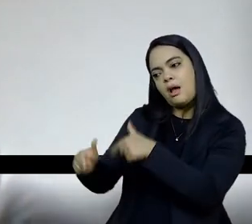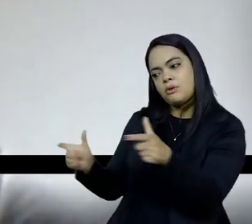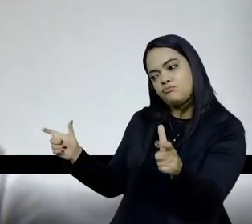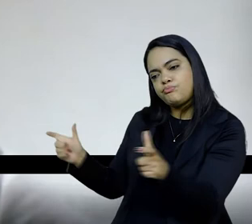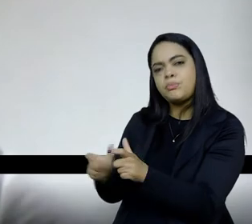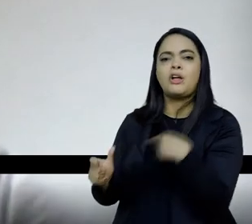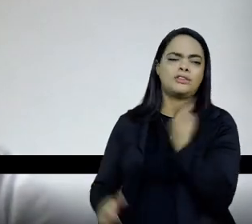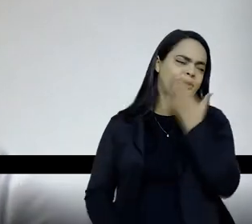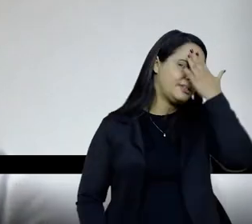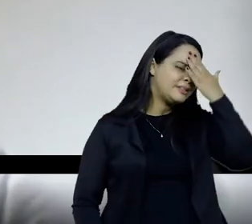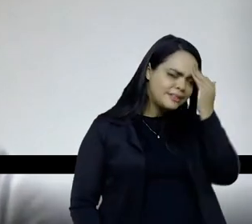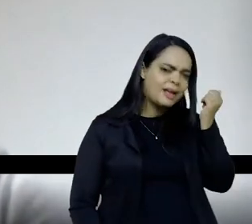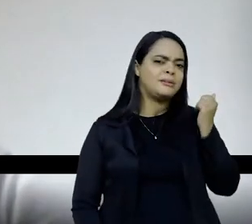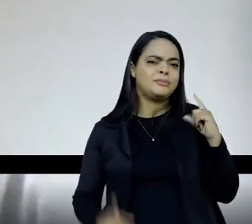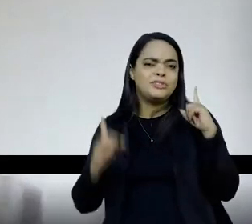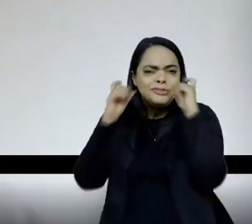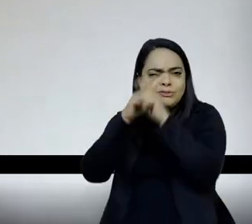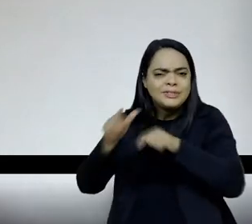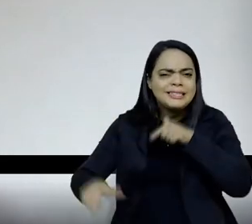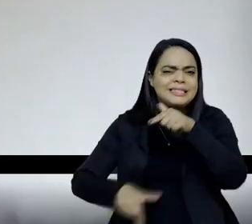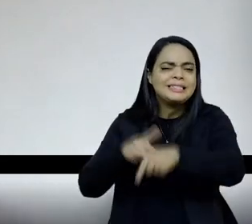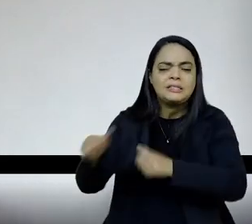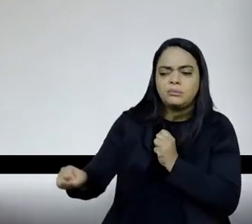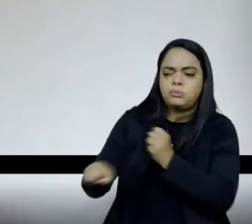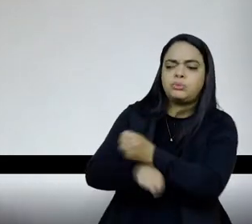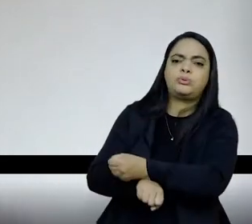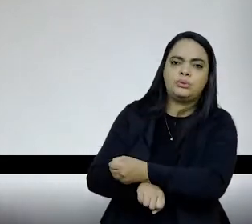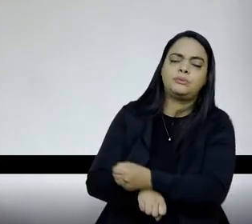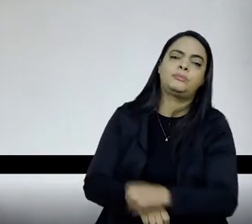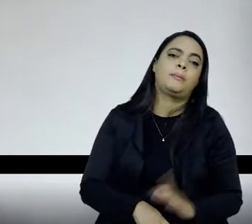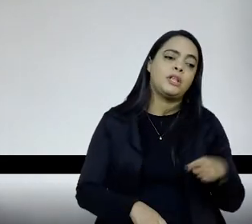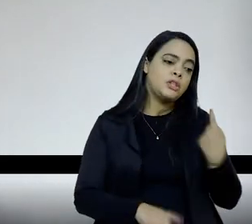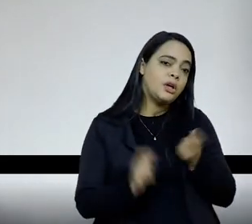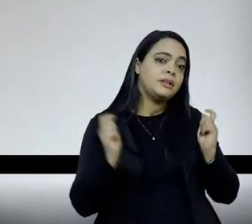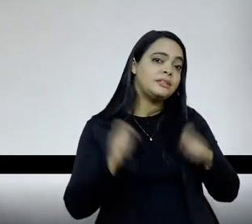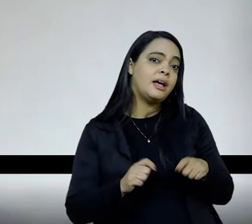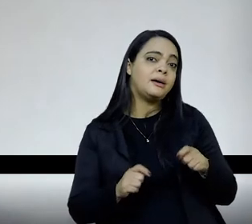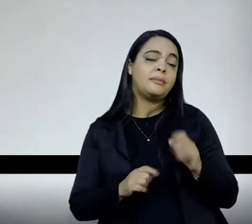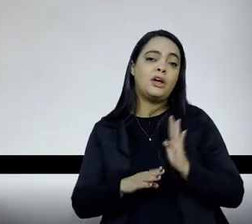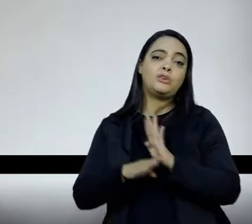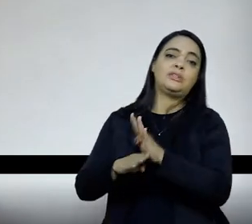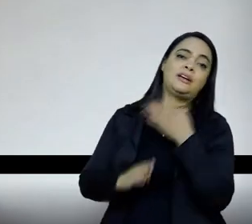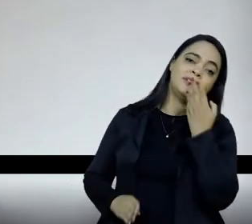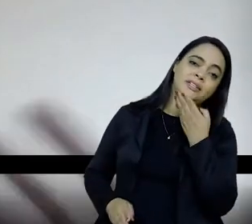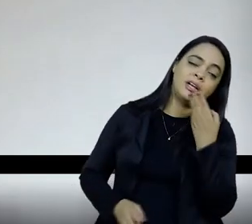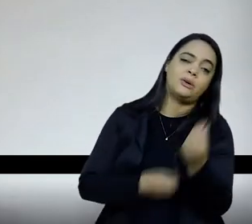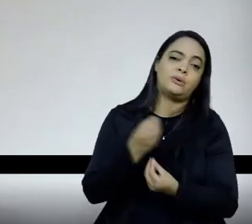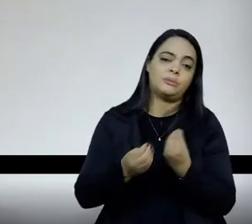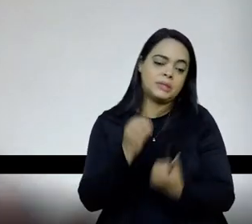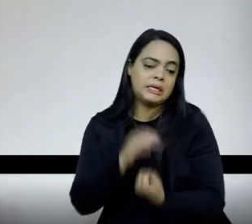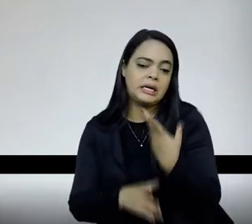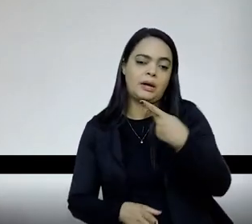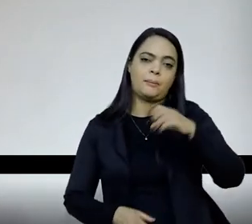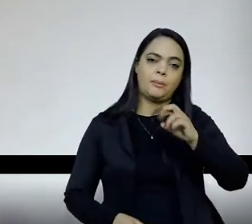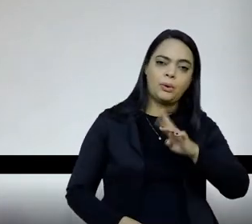o quão trabalhoso é, diminuir esse trabalho criando um grande portal editado, com controle,